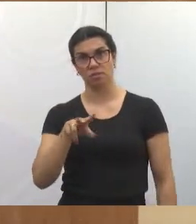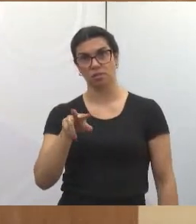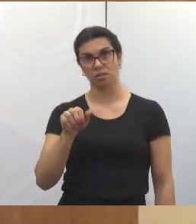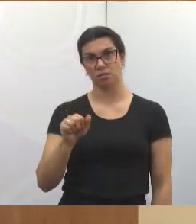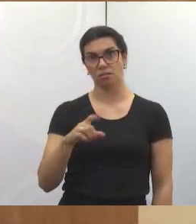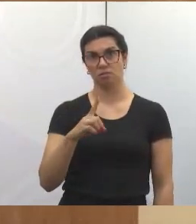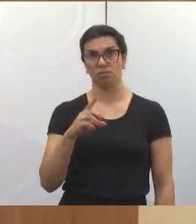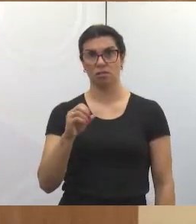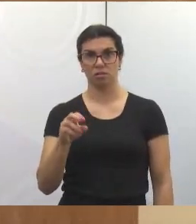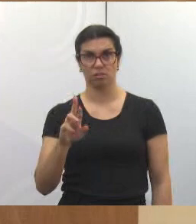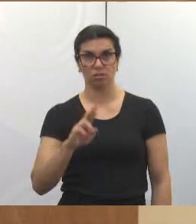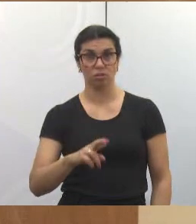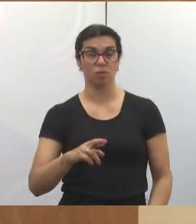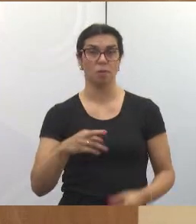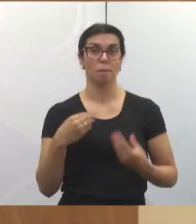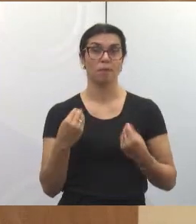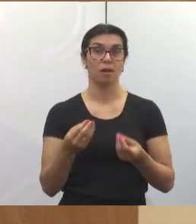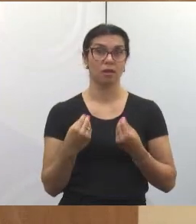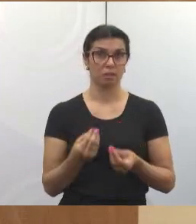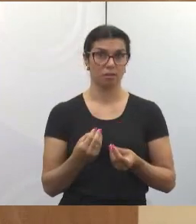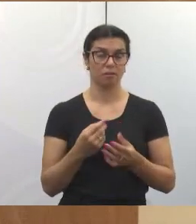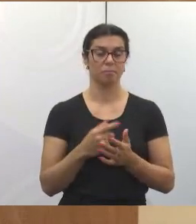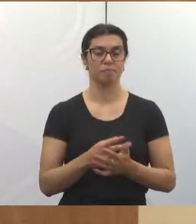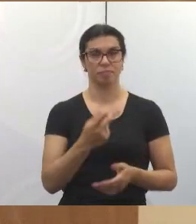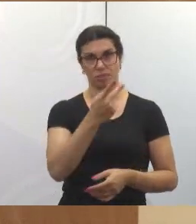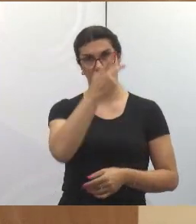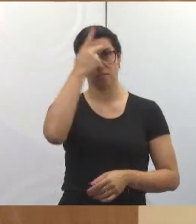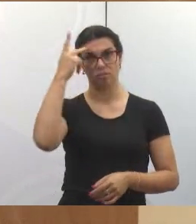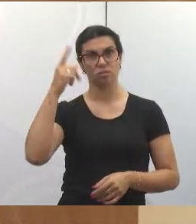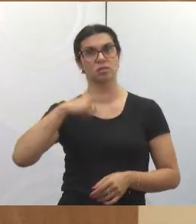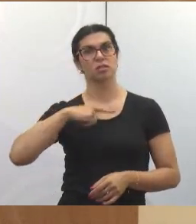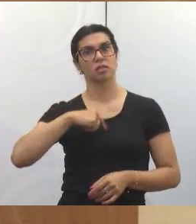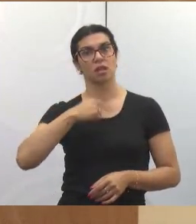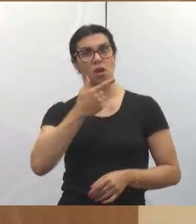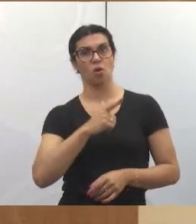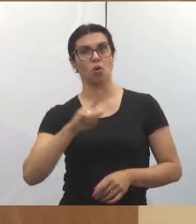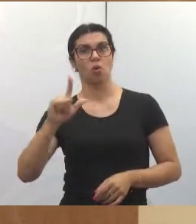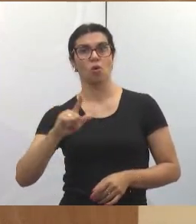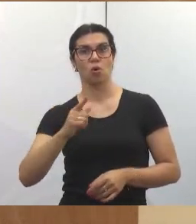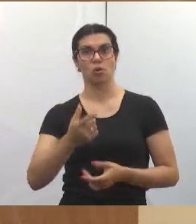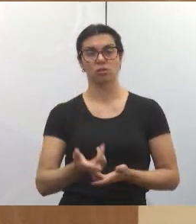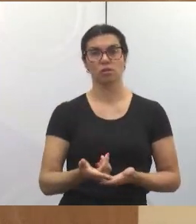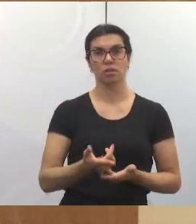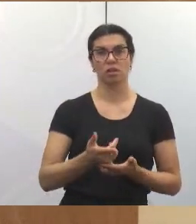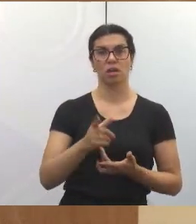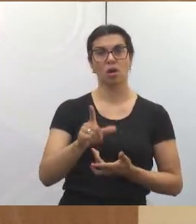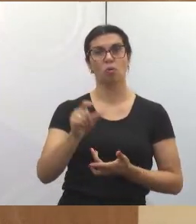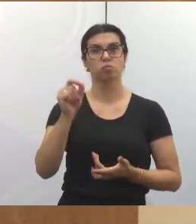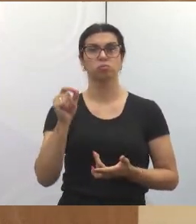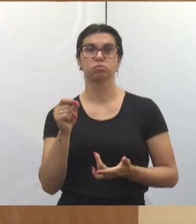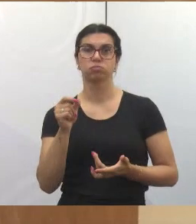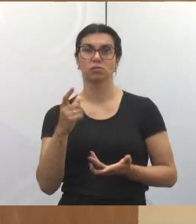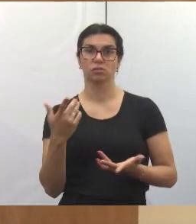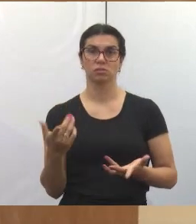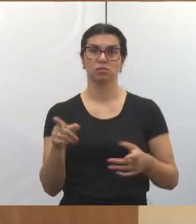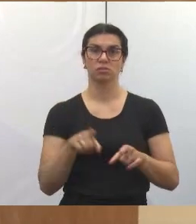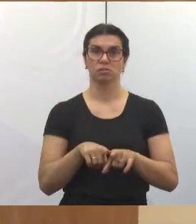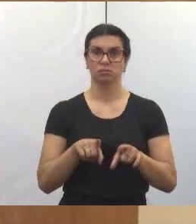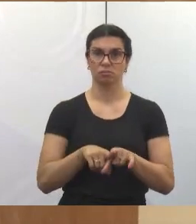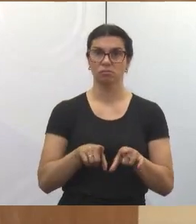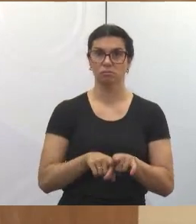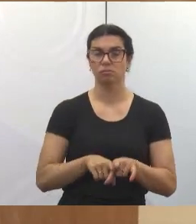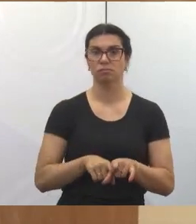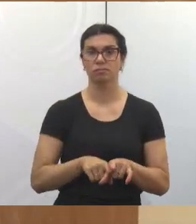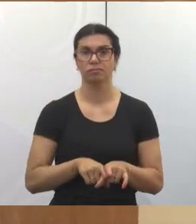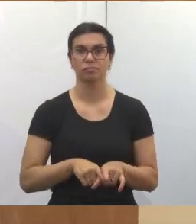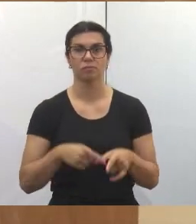lá. Para quê? Para que os munícipes também tenham uma outra alternativa. Não só o Meia Lua e a UPA do Dr. Telmo. Precisa de ter uma